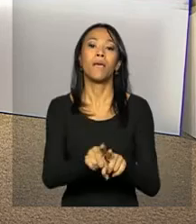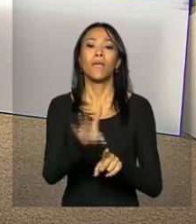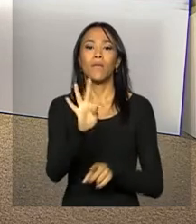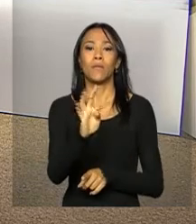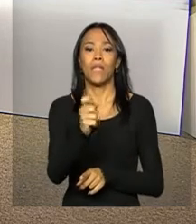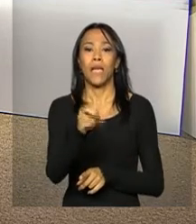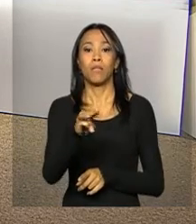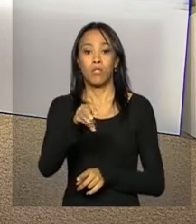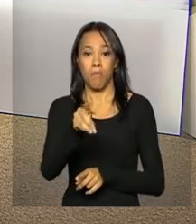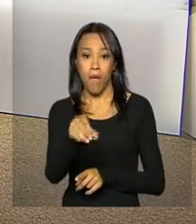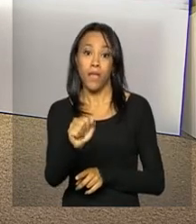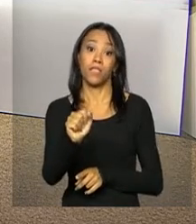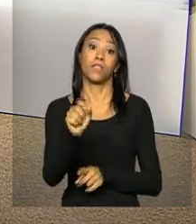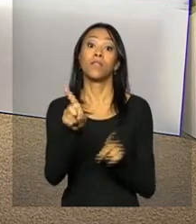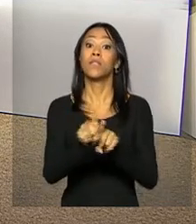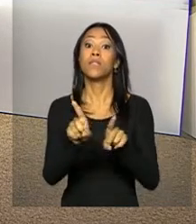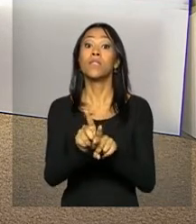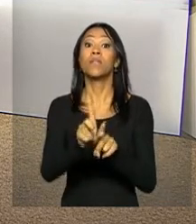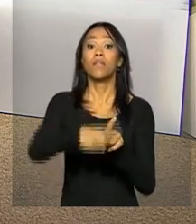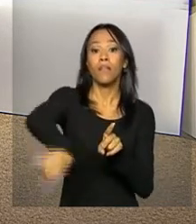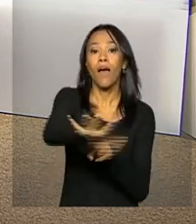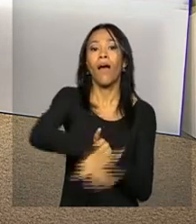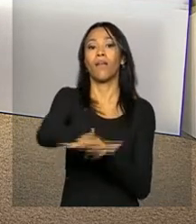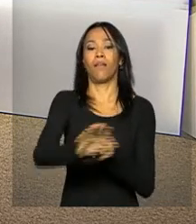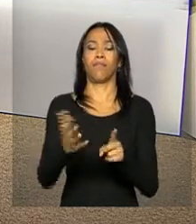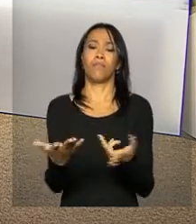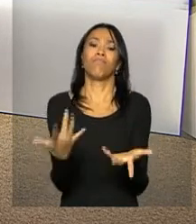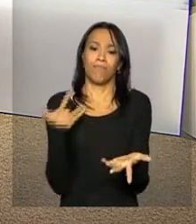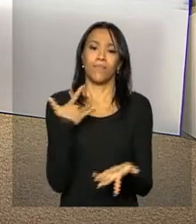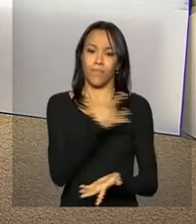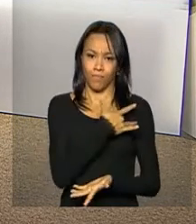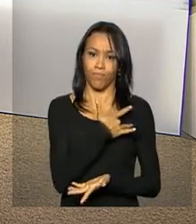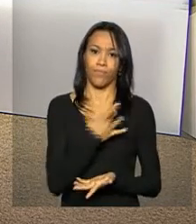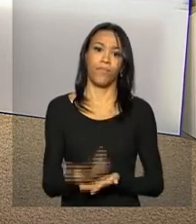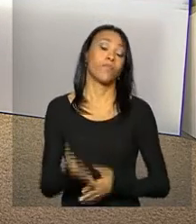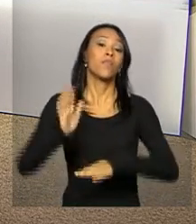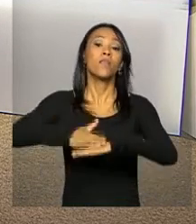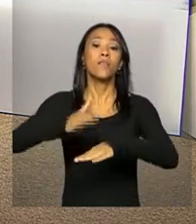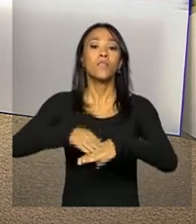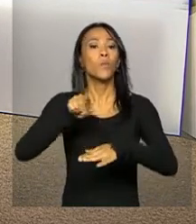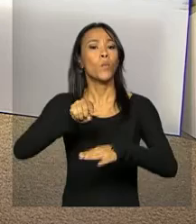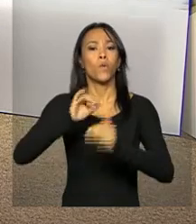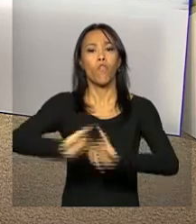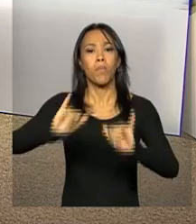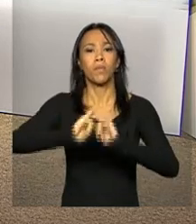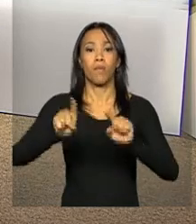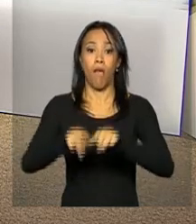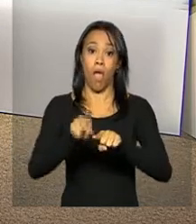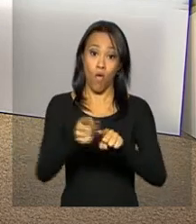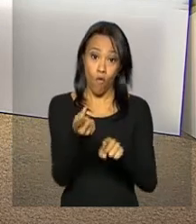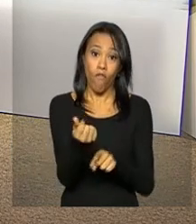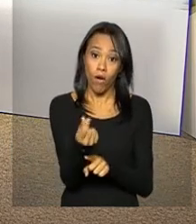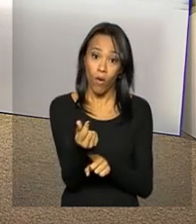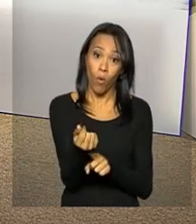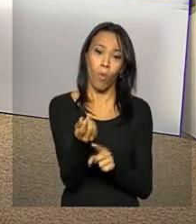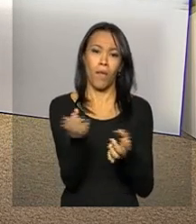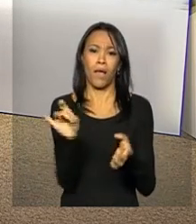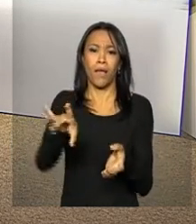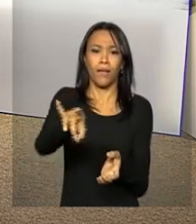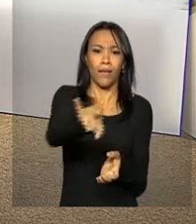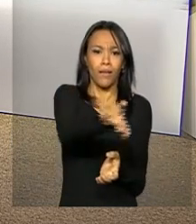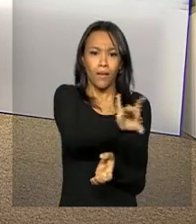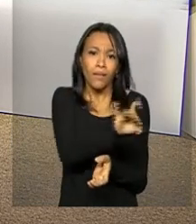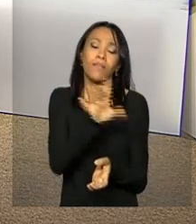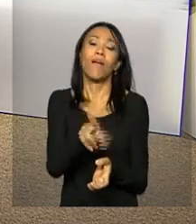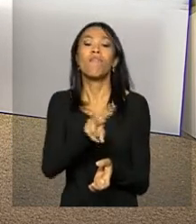média e alta complexidade despesas da área da saúde. Segundo a nota, os valores disponibilizados para cada órgão